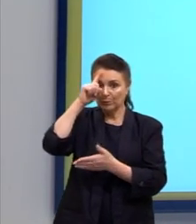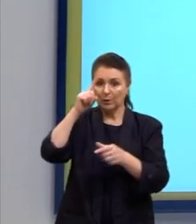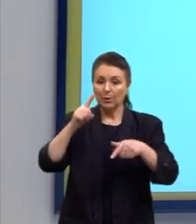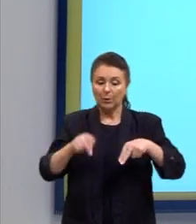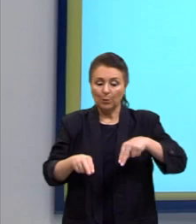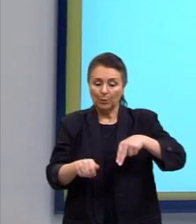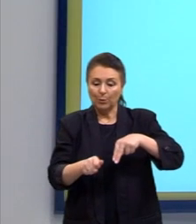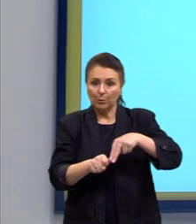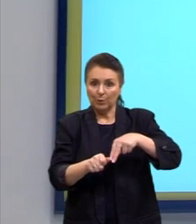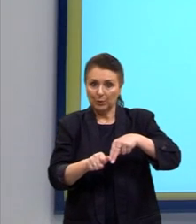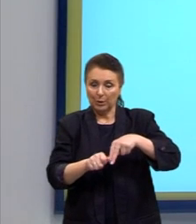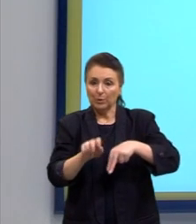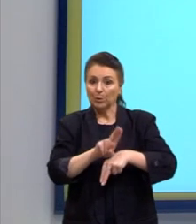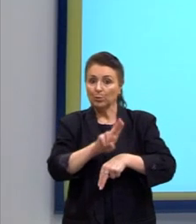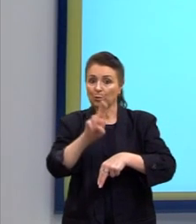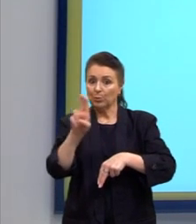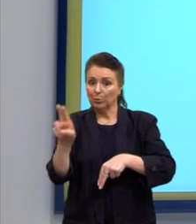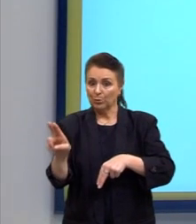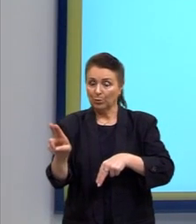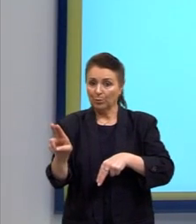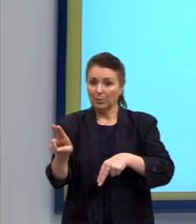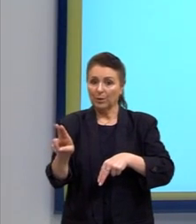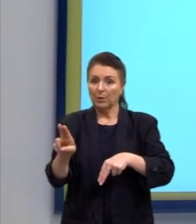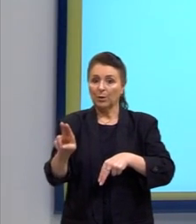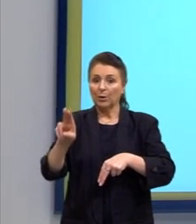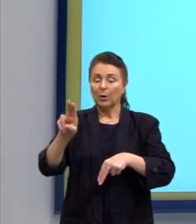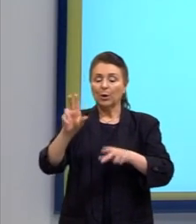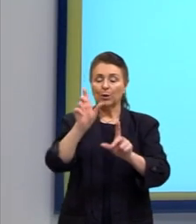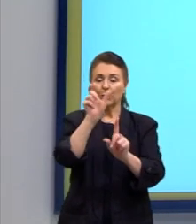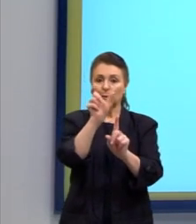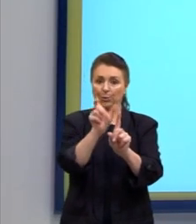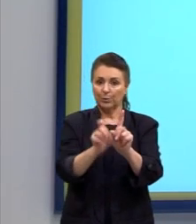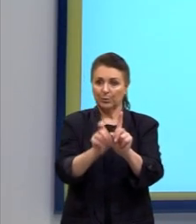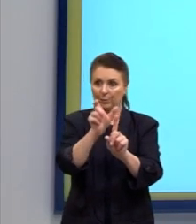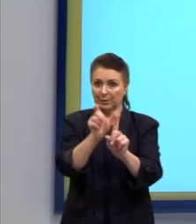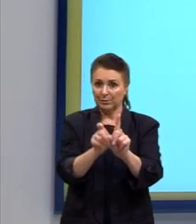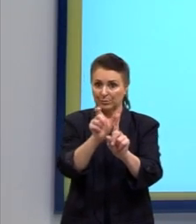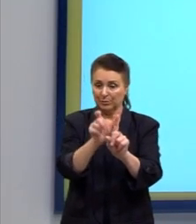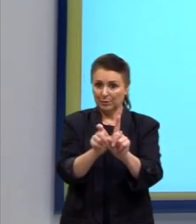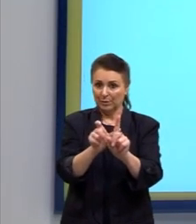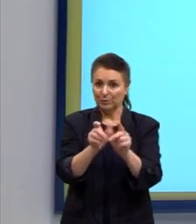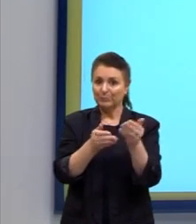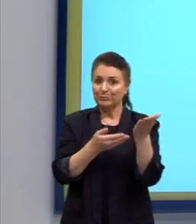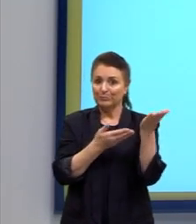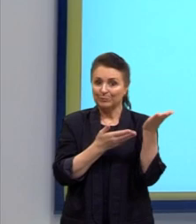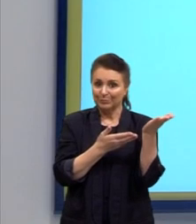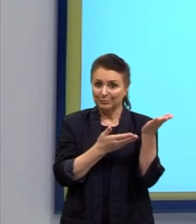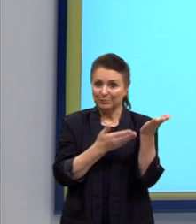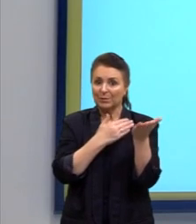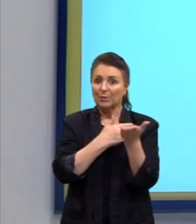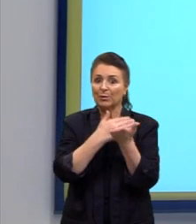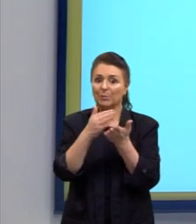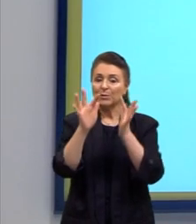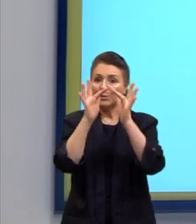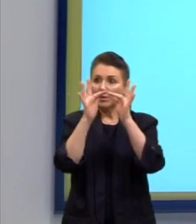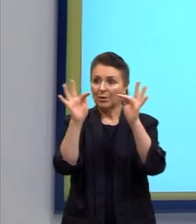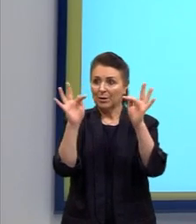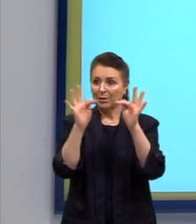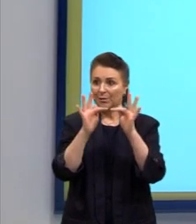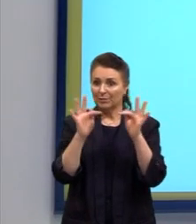do nome do personagem Tom Marvolo Widow gerou a frase I am Lord